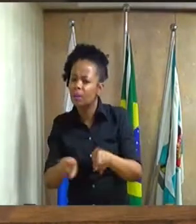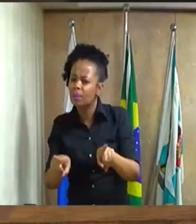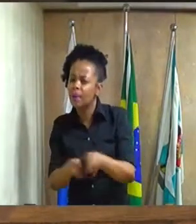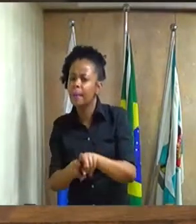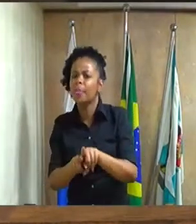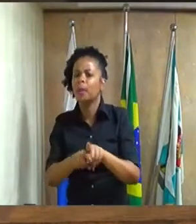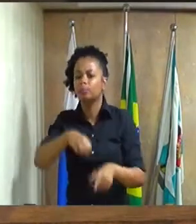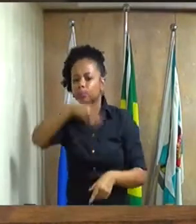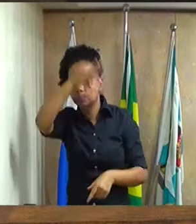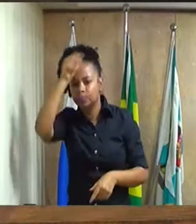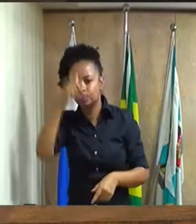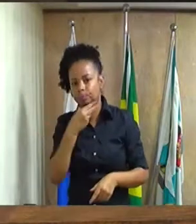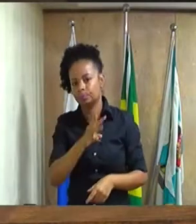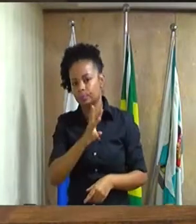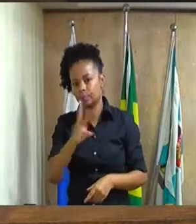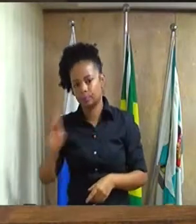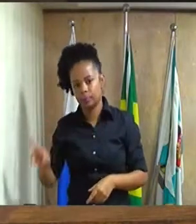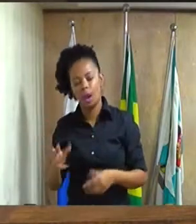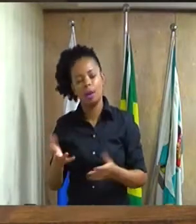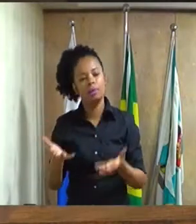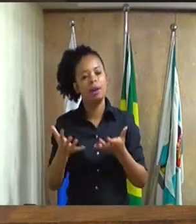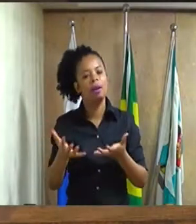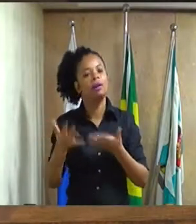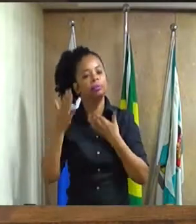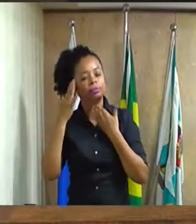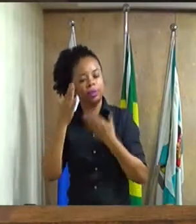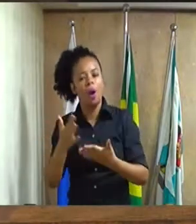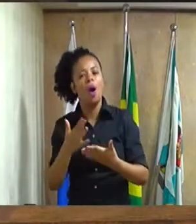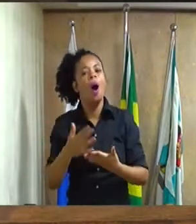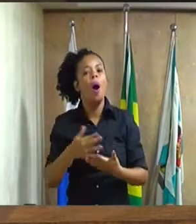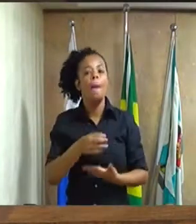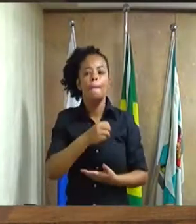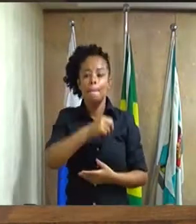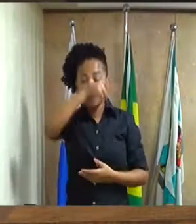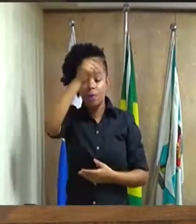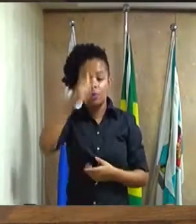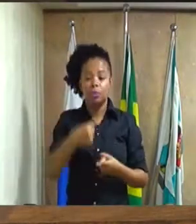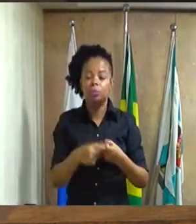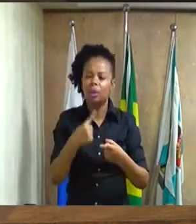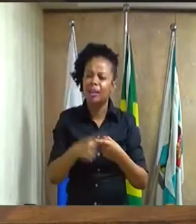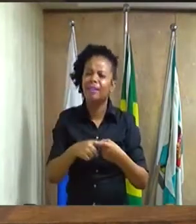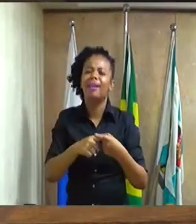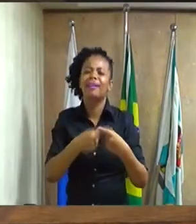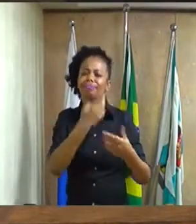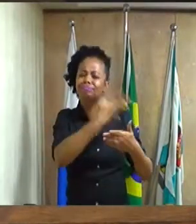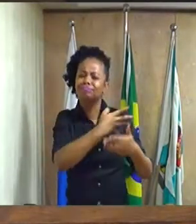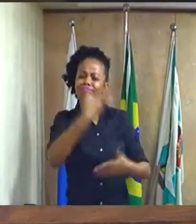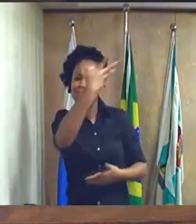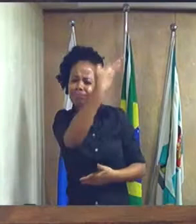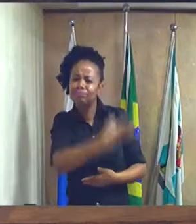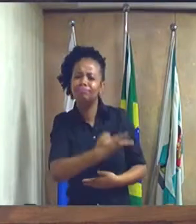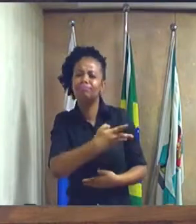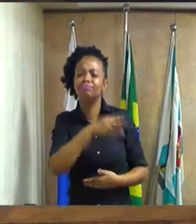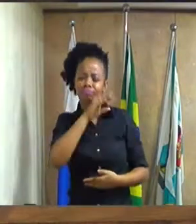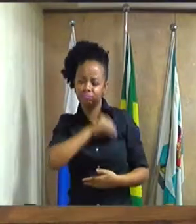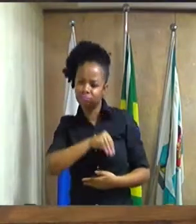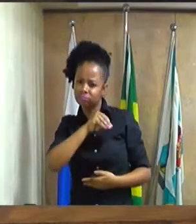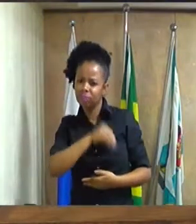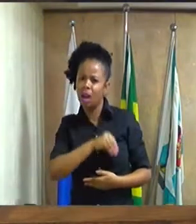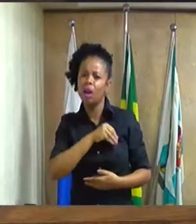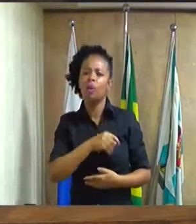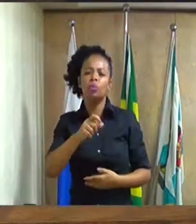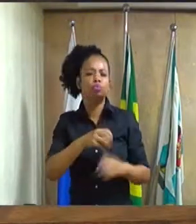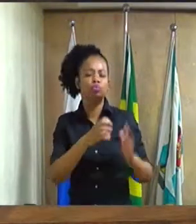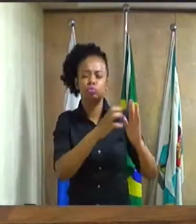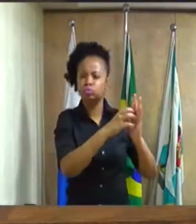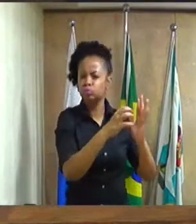torço muito para o prefeito botar o pagamento dos funcionários em dia, que eu acho que ele está lutando para isso aí. igual eu falo